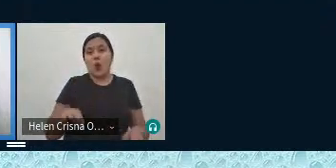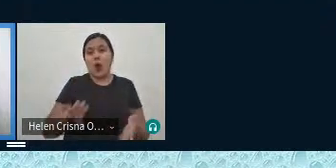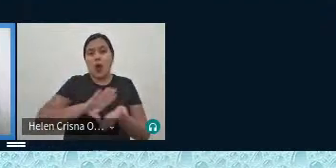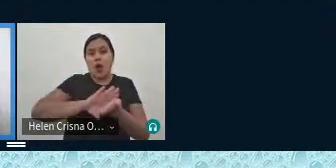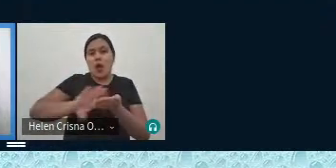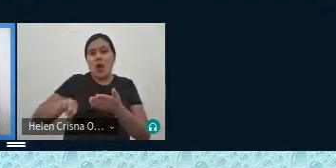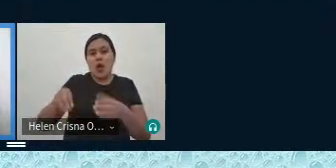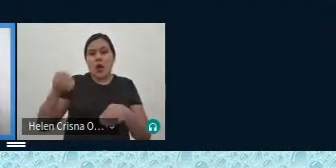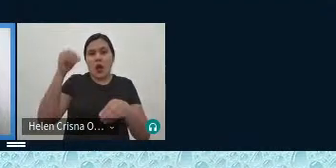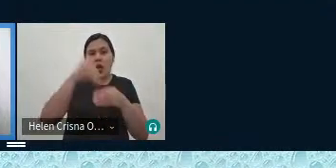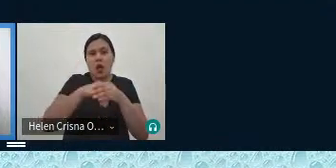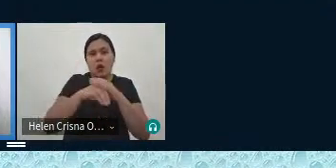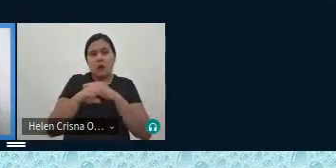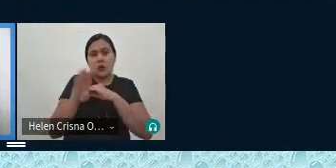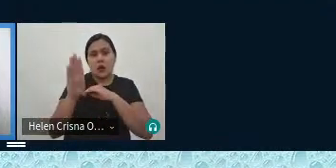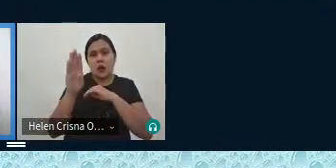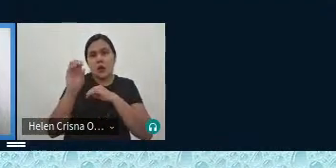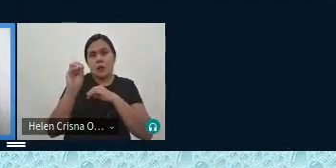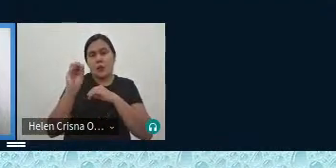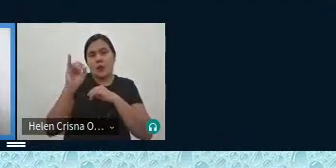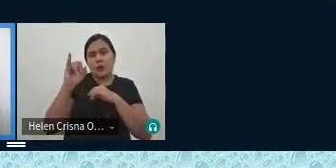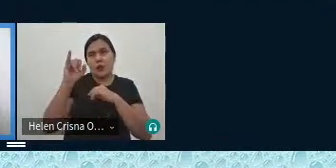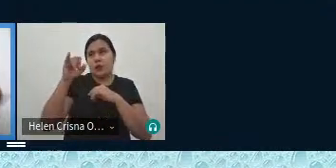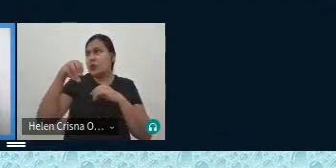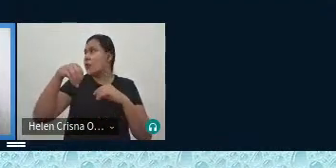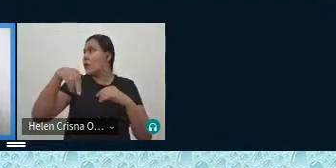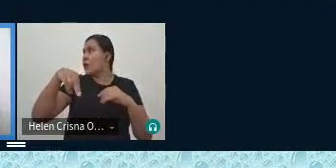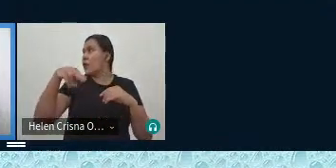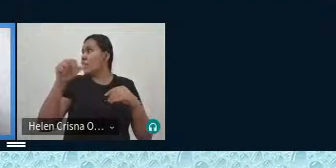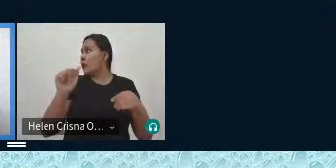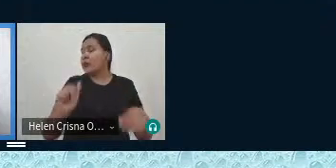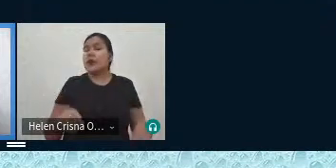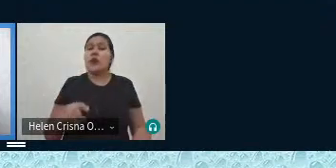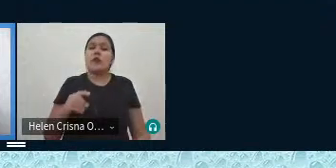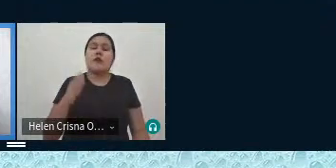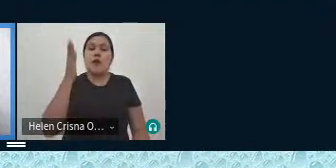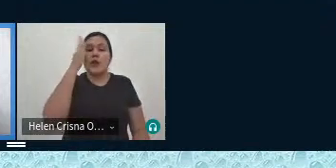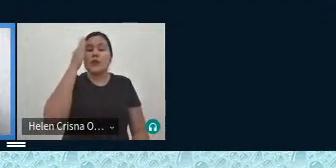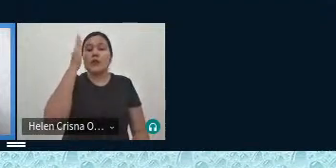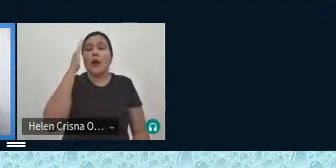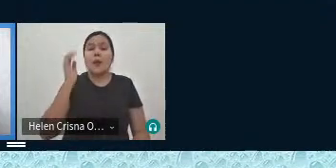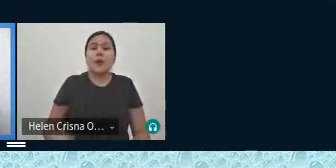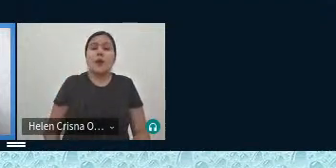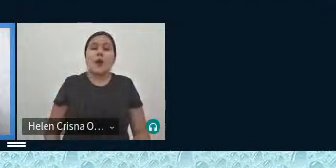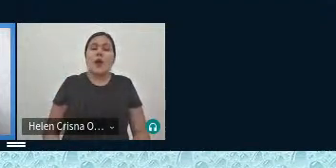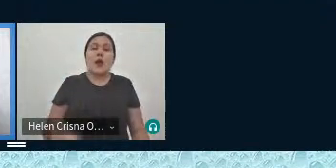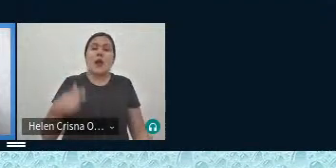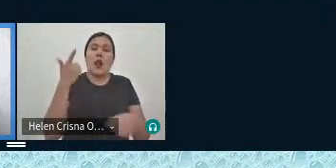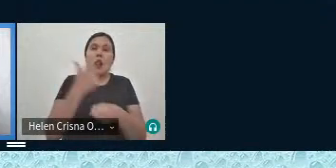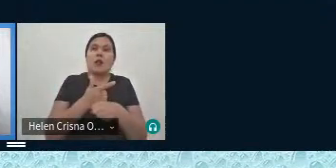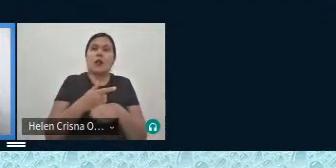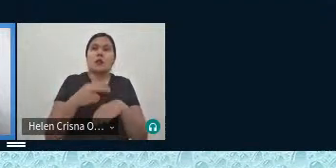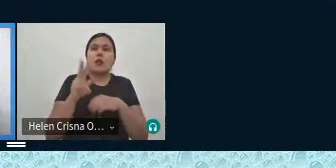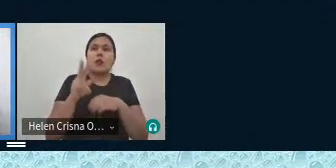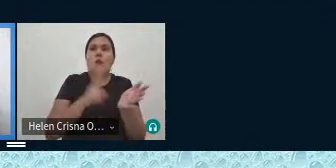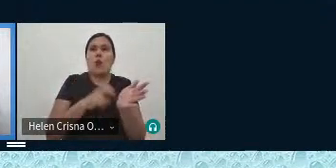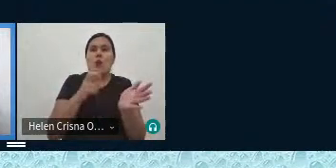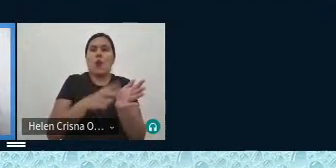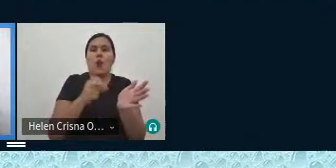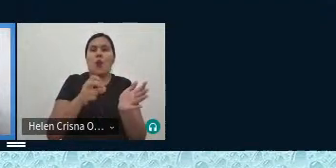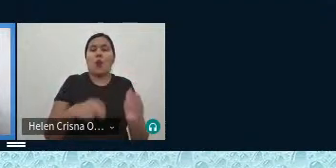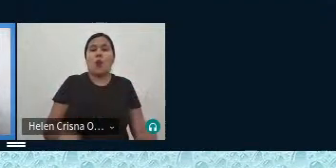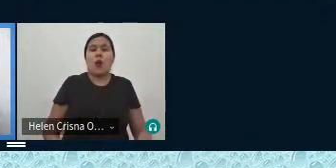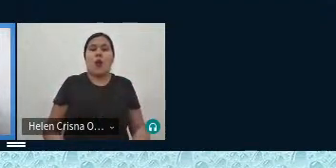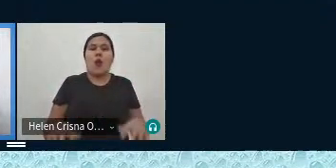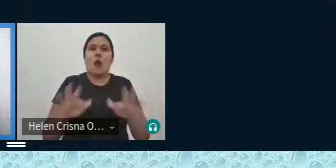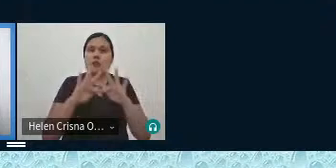Boiuna ele já vai o jogador já vai conhecer a Boiuna essa Alexia Boiuna esse vocabulário já